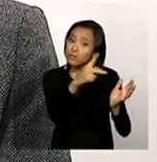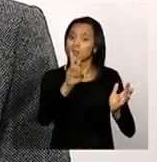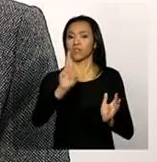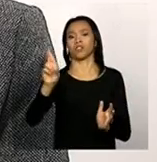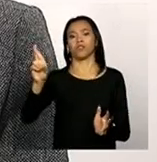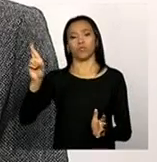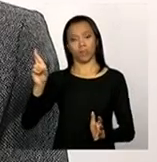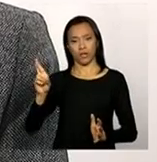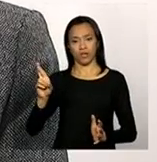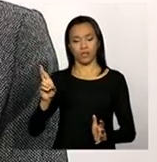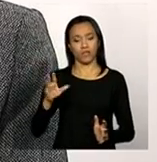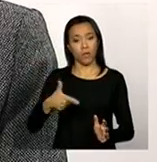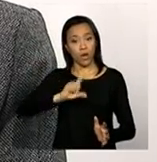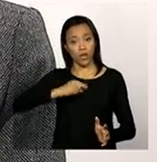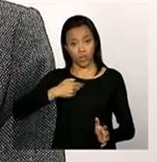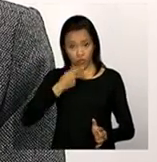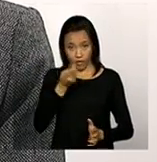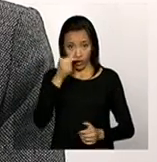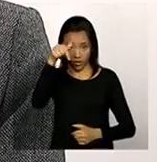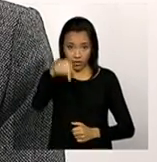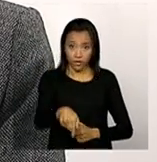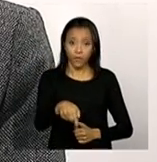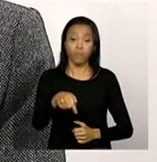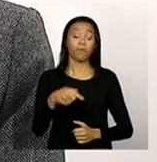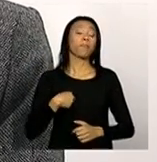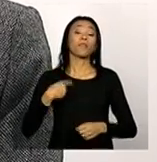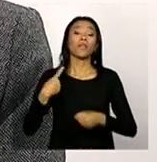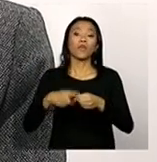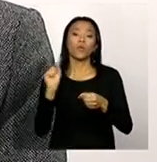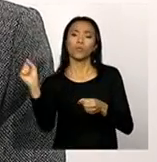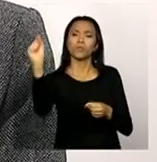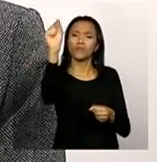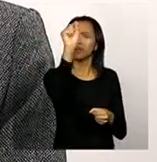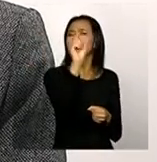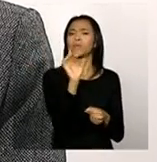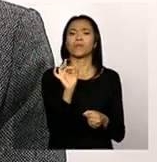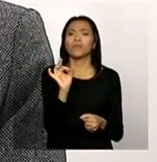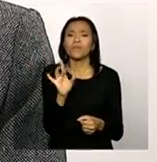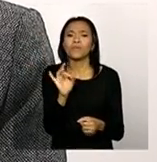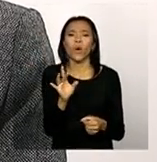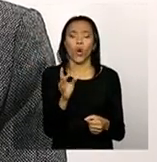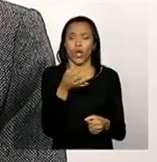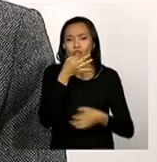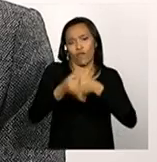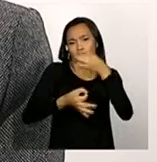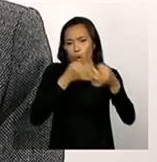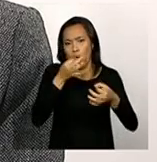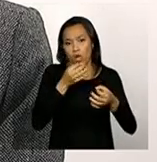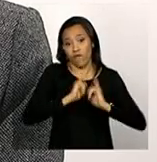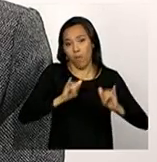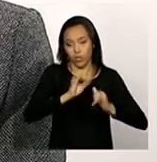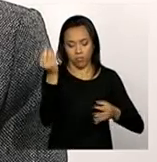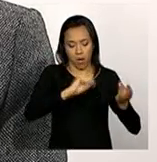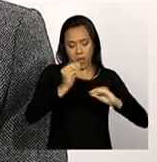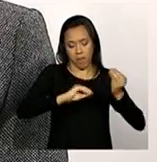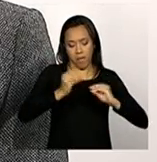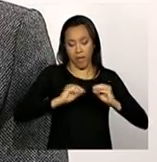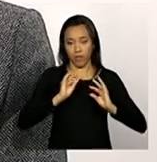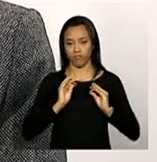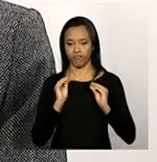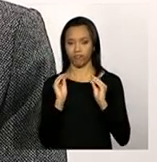Eu mencionei anteriormente que o município, ele deve não apenas preencher o questionário e digitar no sistema, mas que